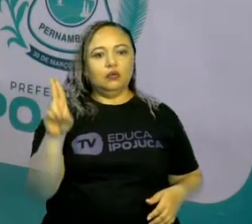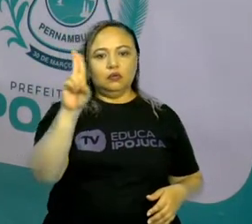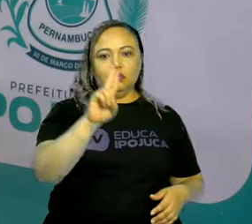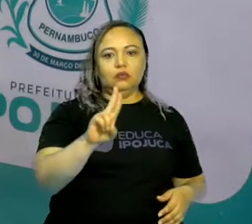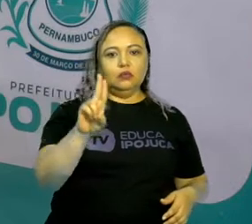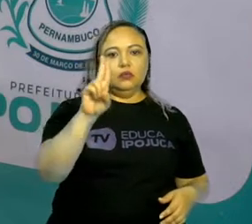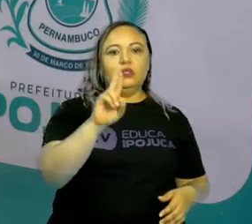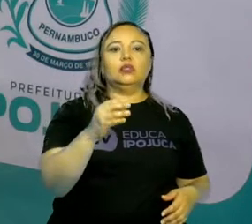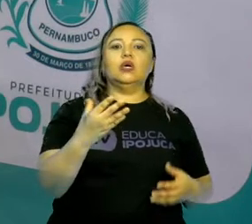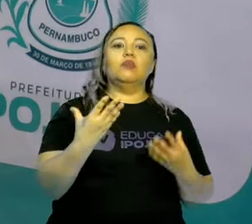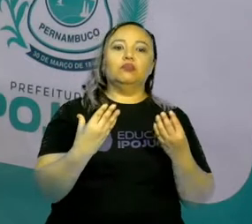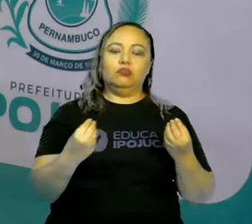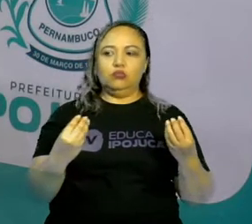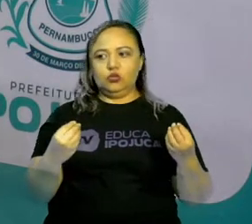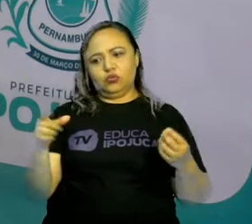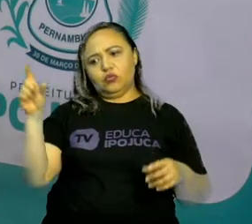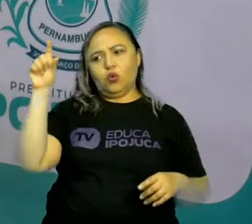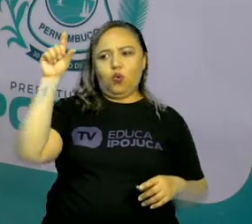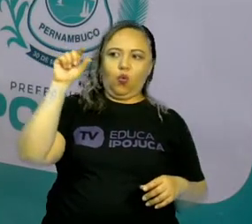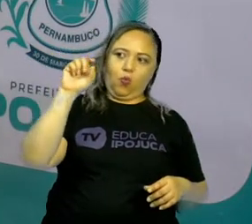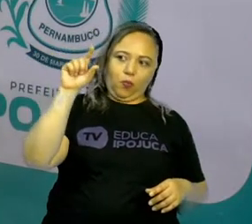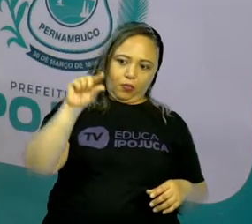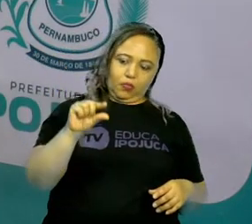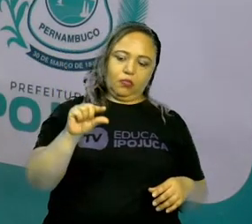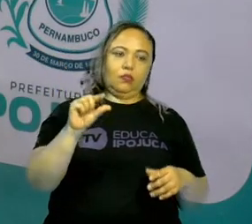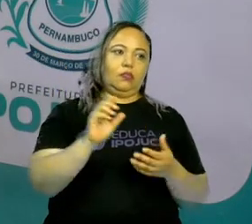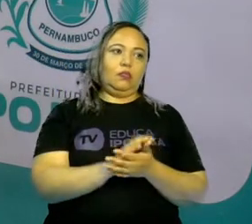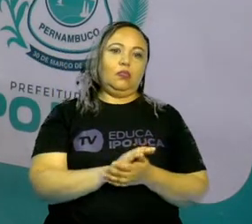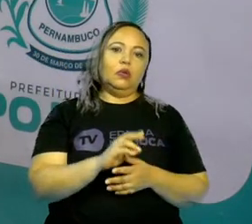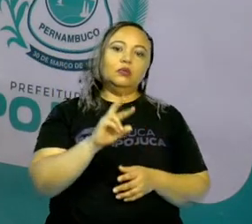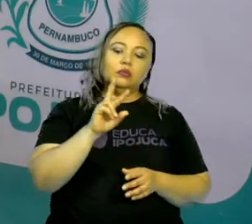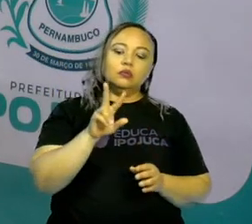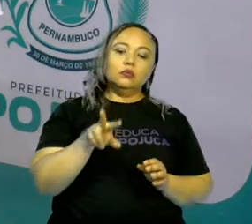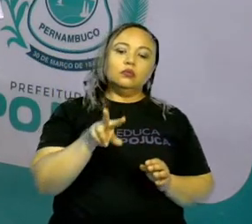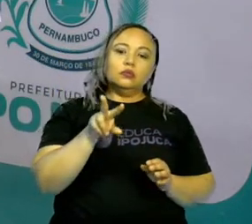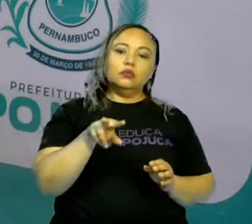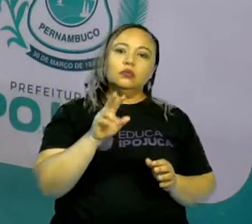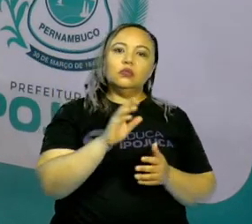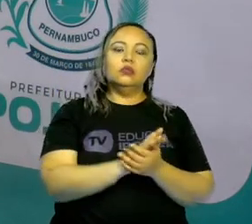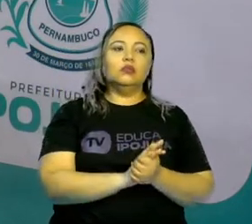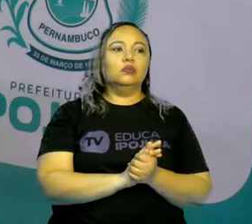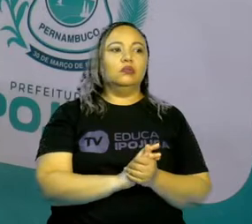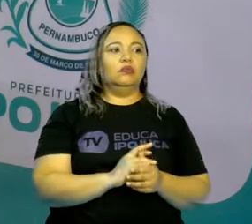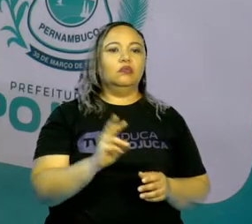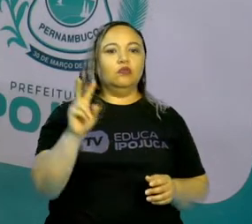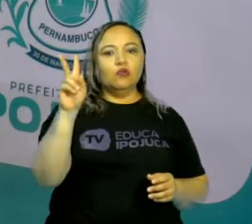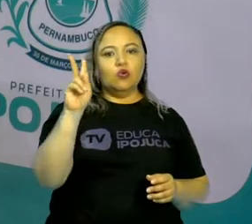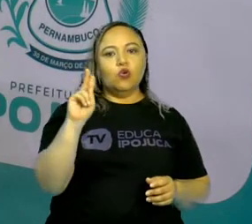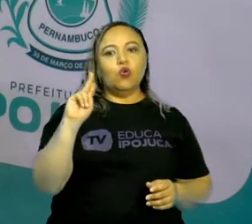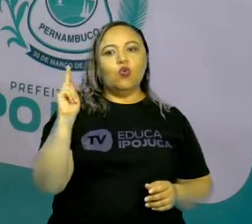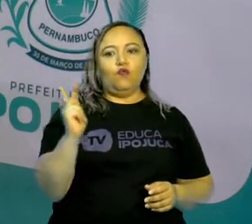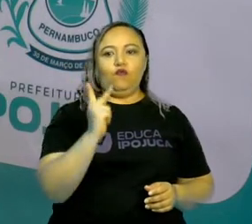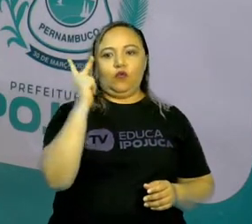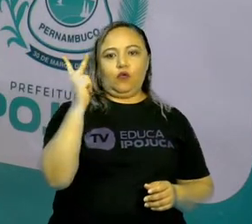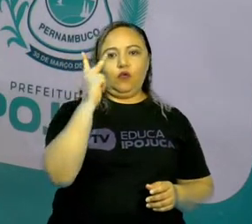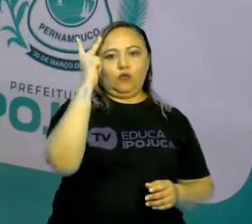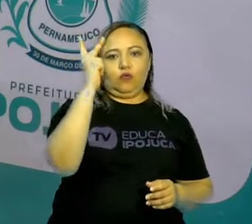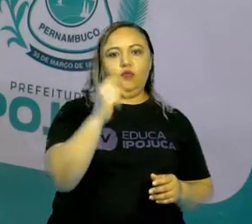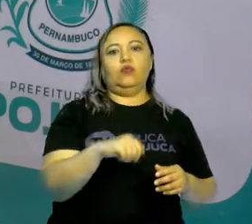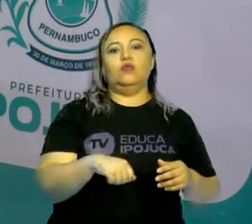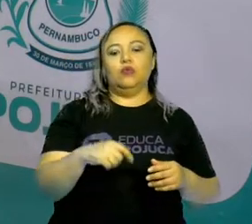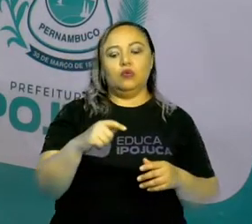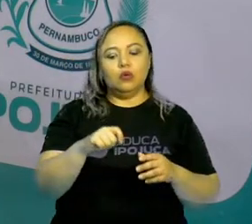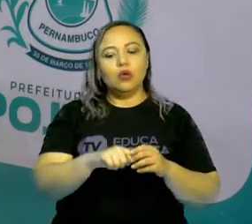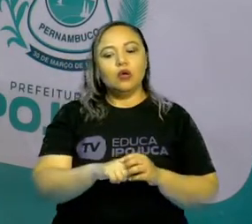ver quanto se gasta dentro de casa, né? Então, dá uma olhadinha lá no valor que a pessoa tem que pagar todos,